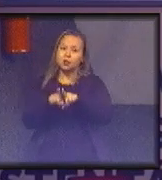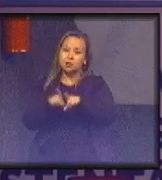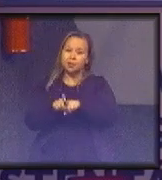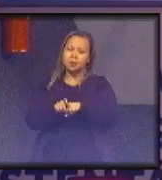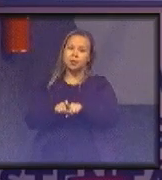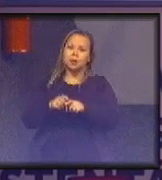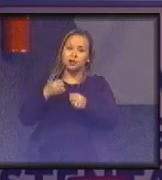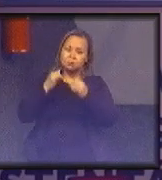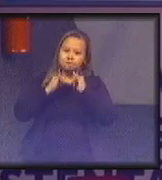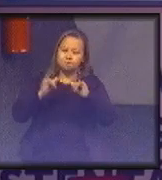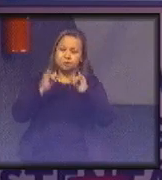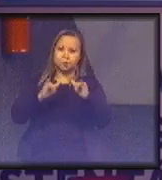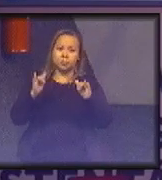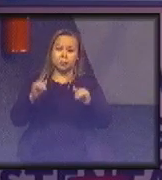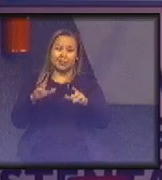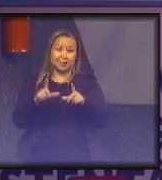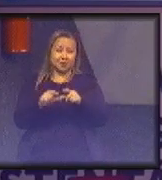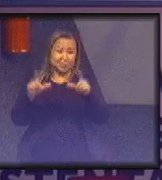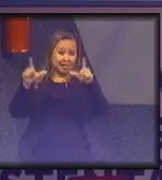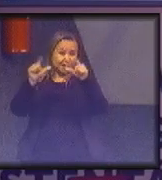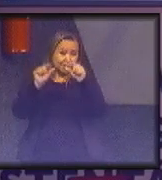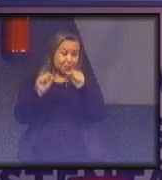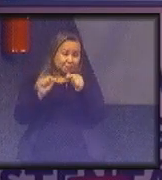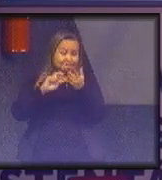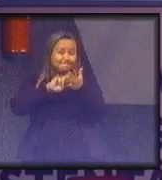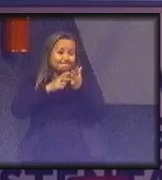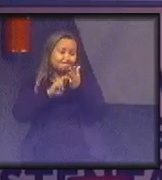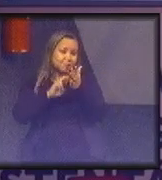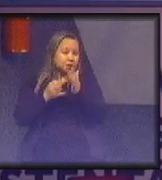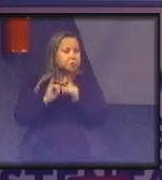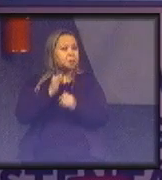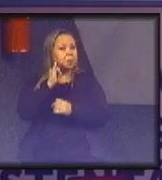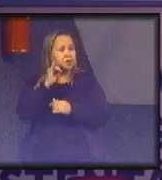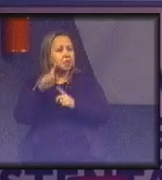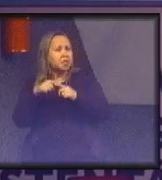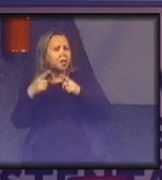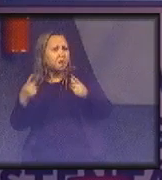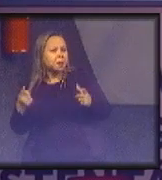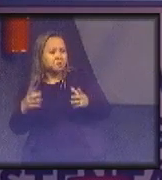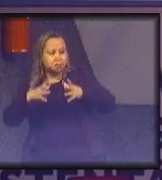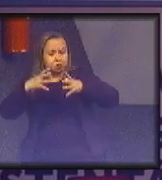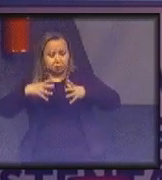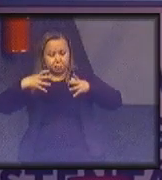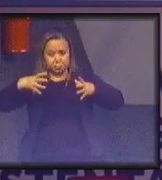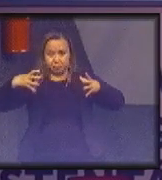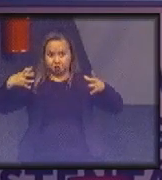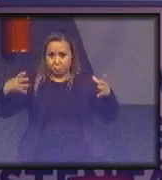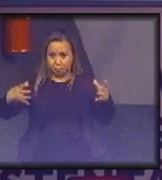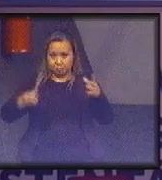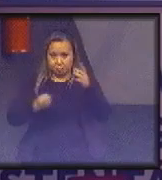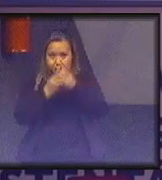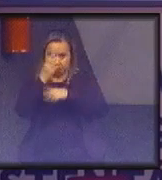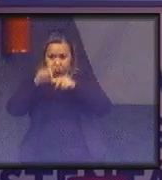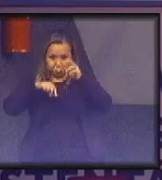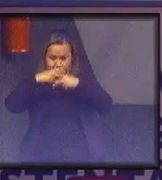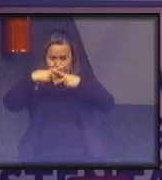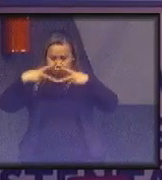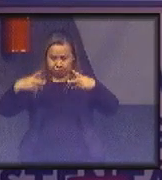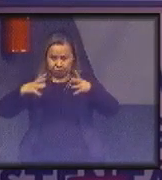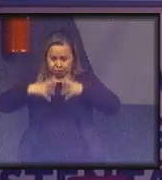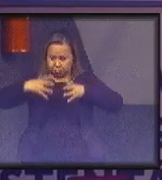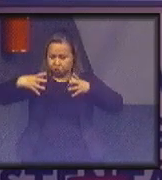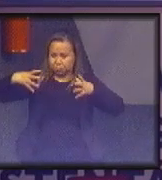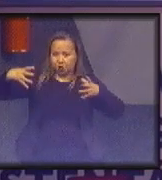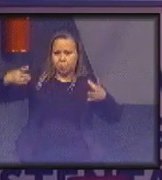emissões. Portanto, houve uma redução bastante significativa. mas como o volume de produção cresceu muito nesses